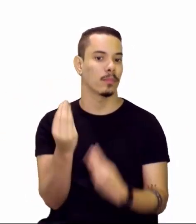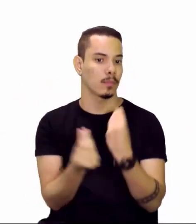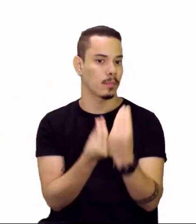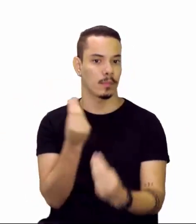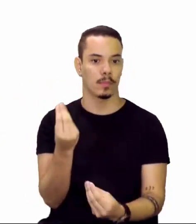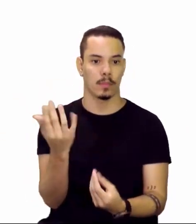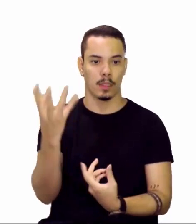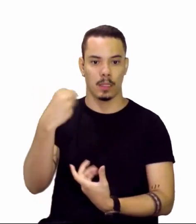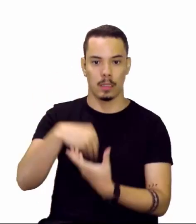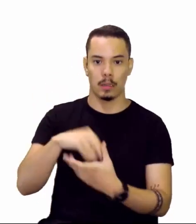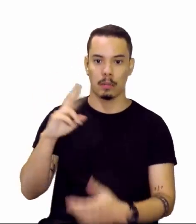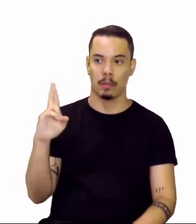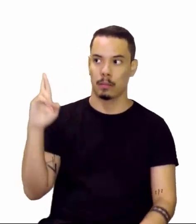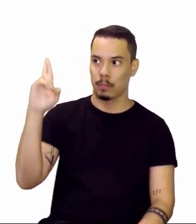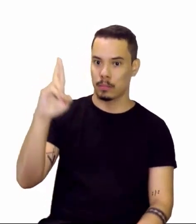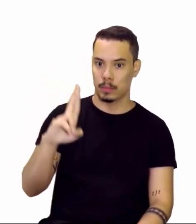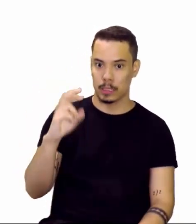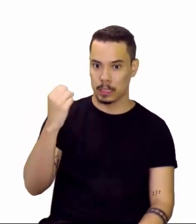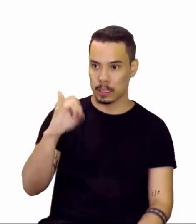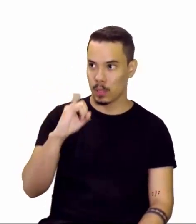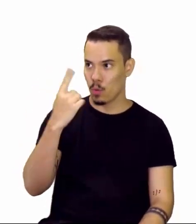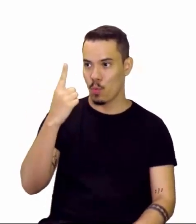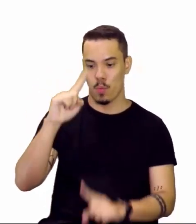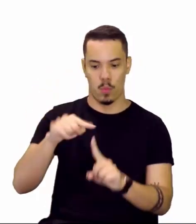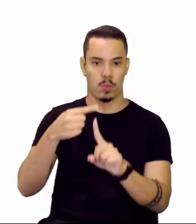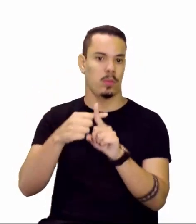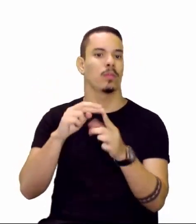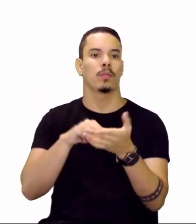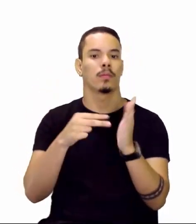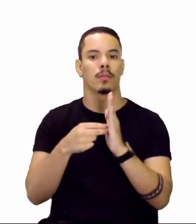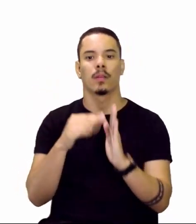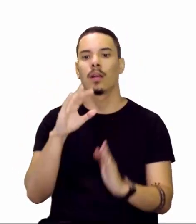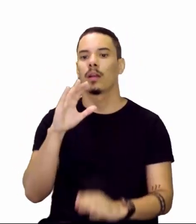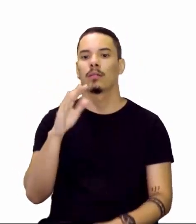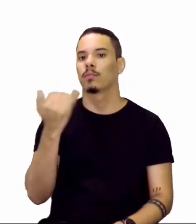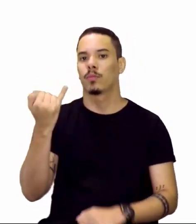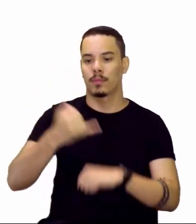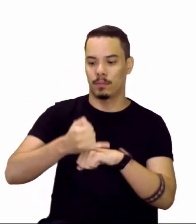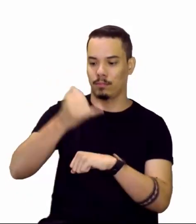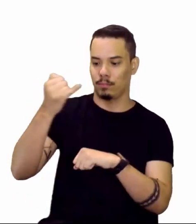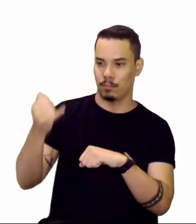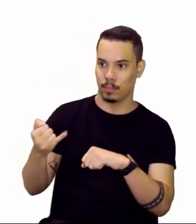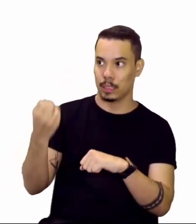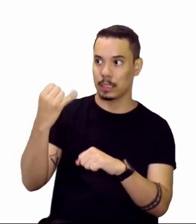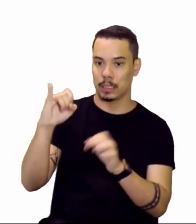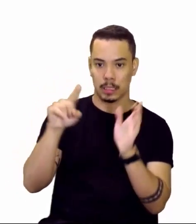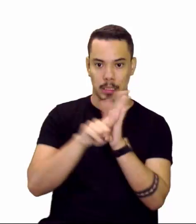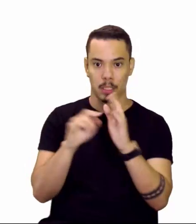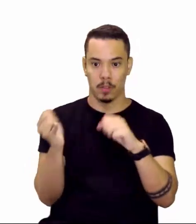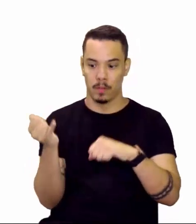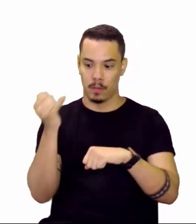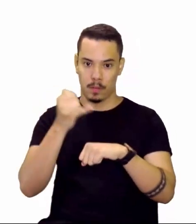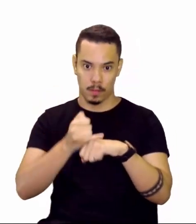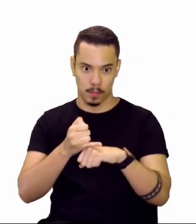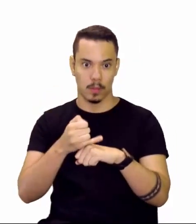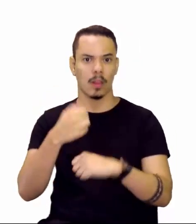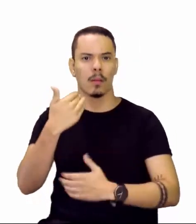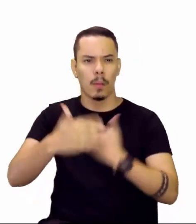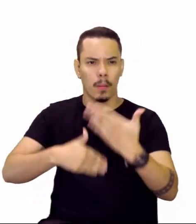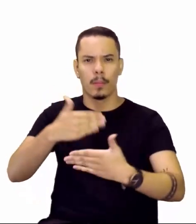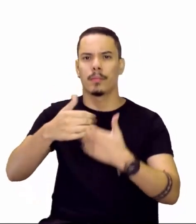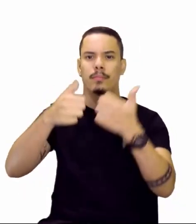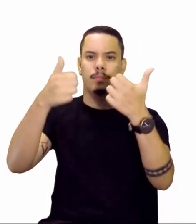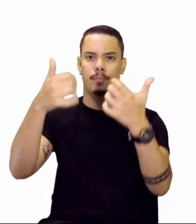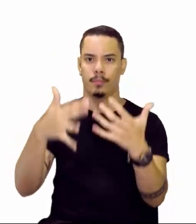Se for positiva, ele é um cátion. Se for negativa, ele é um ânion. A gente vai ver mais lá na